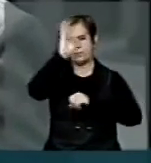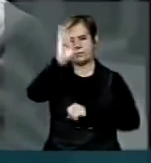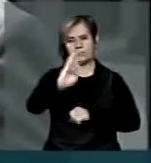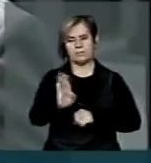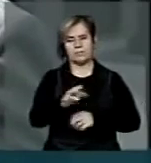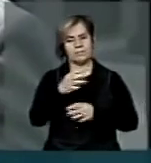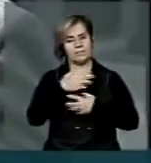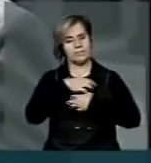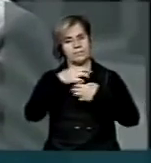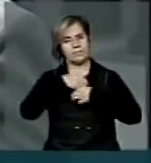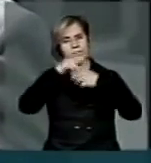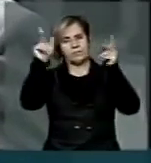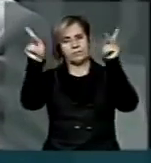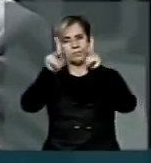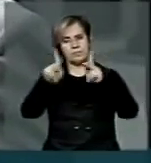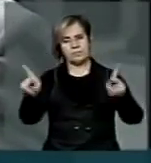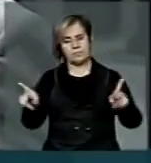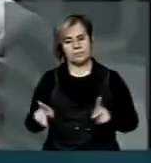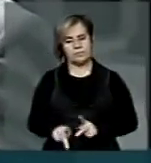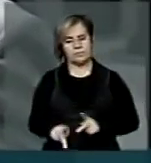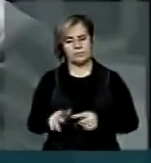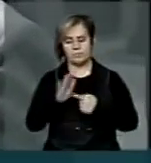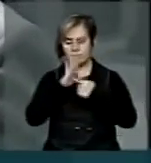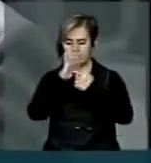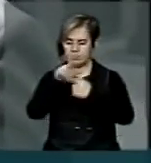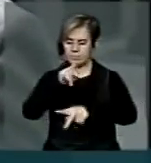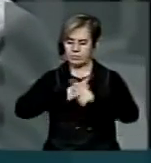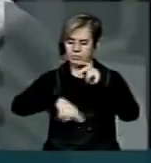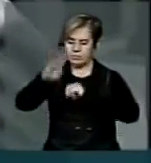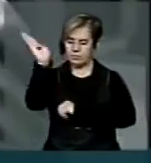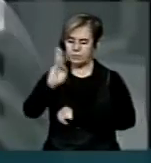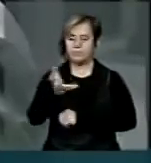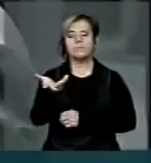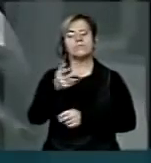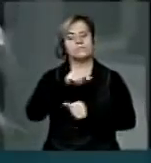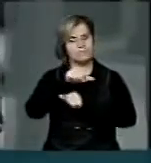forma pacífica e que mostraram que o povo brasileiro quer mudança sim, senhor presidente.